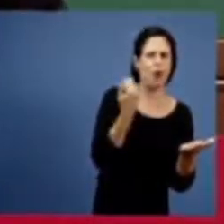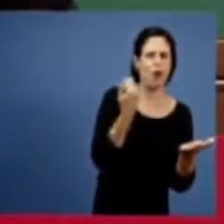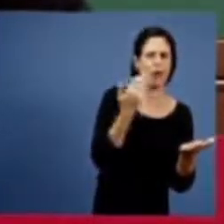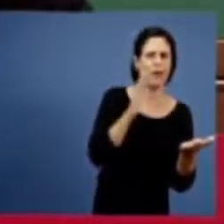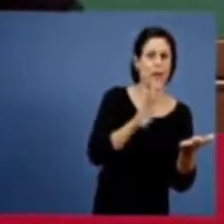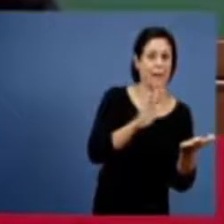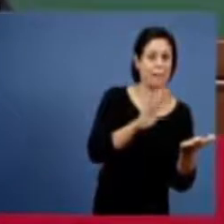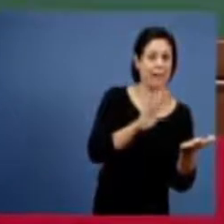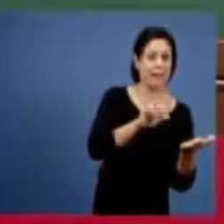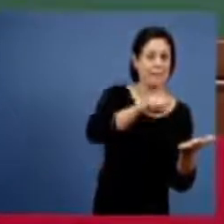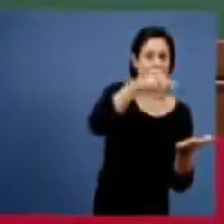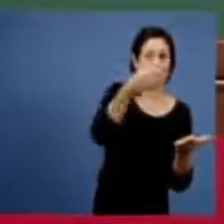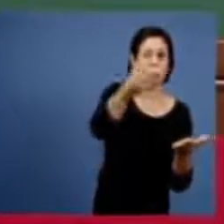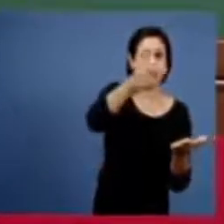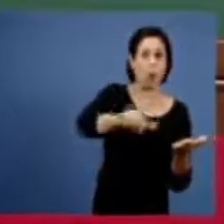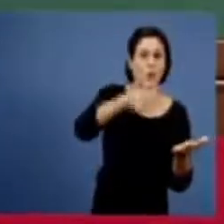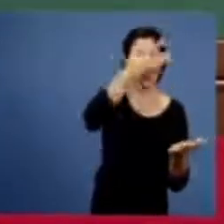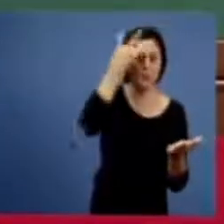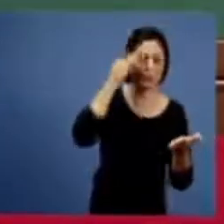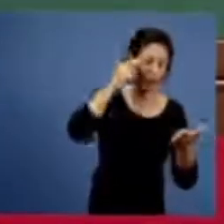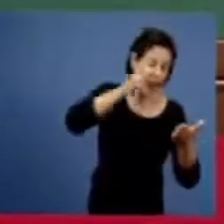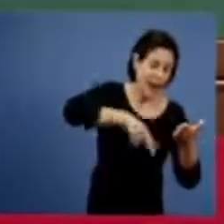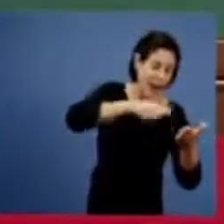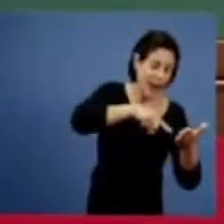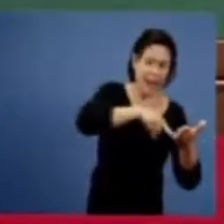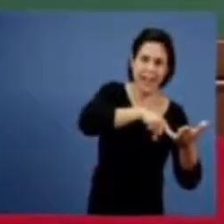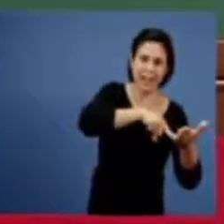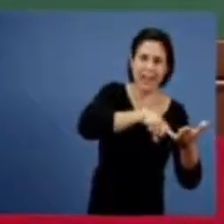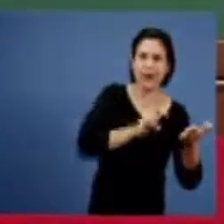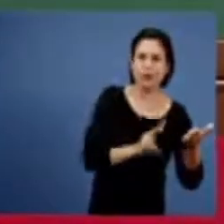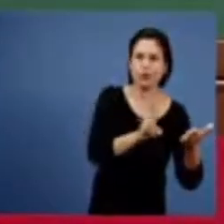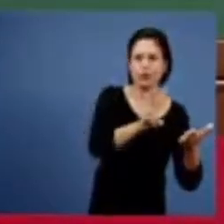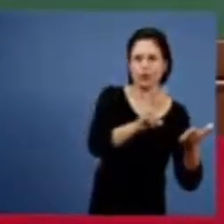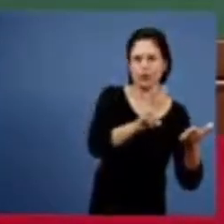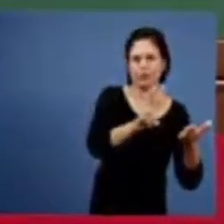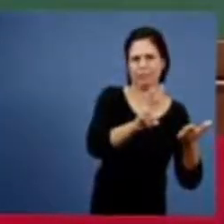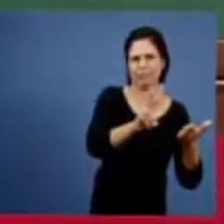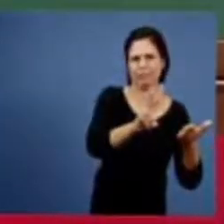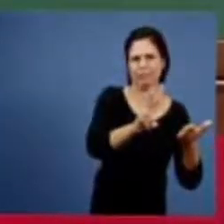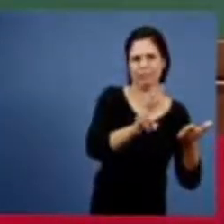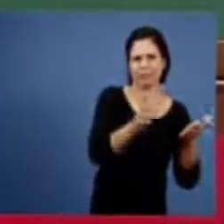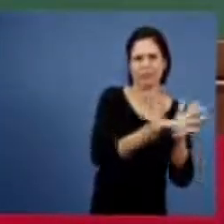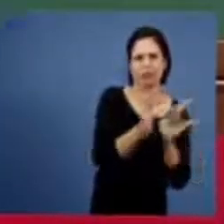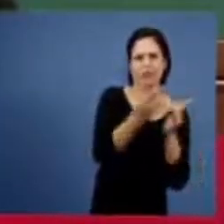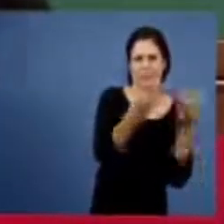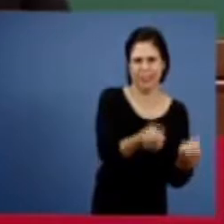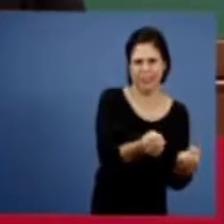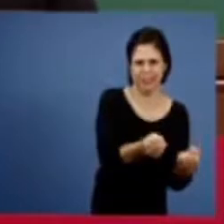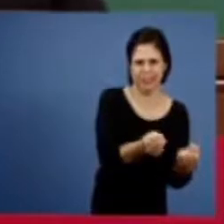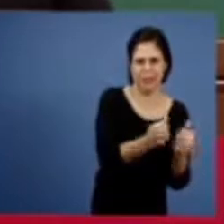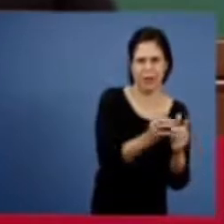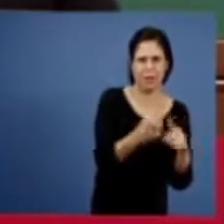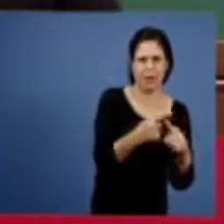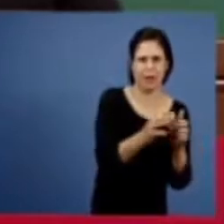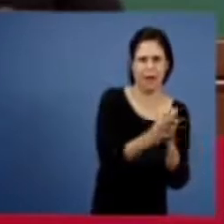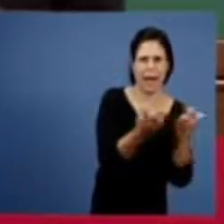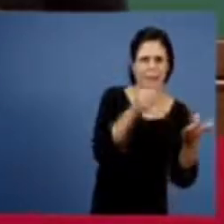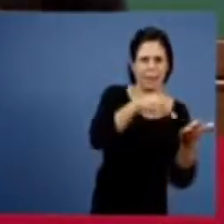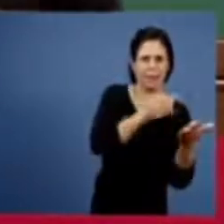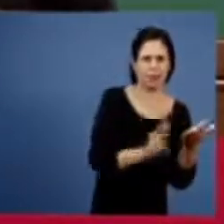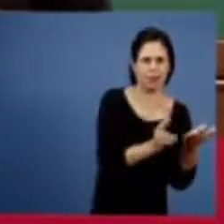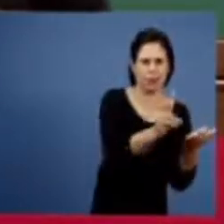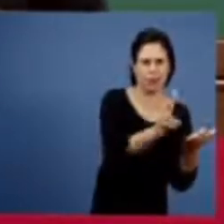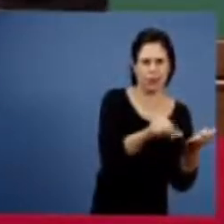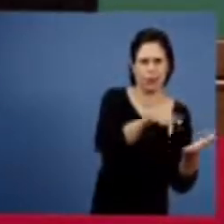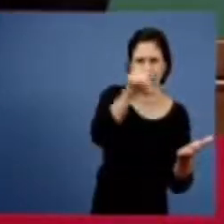exteriorizar aquilo que é a semente que vai continuar que é a palavra enquanto no grão de mostarda